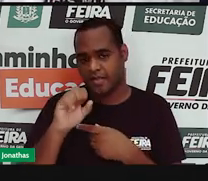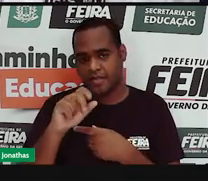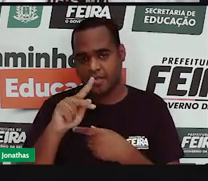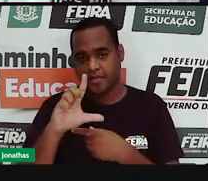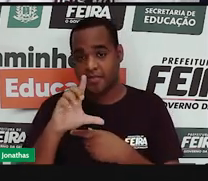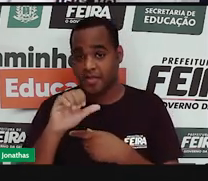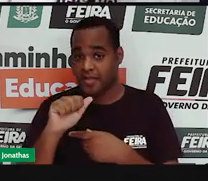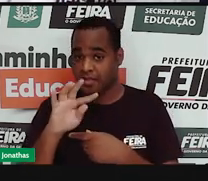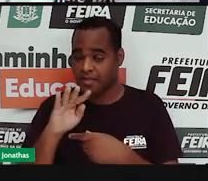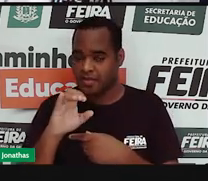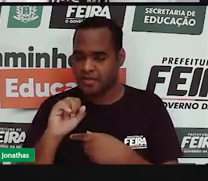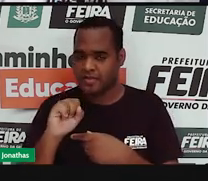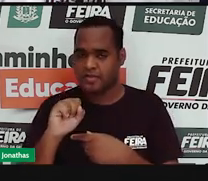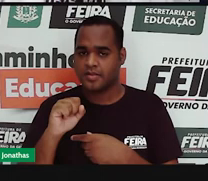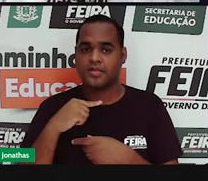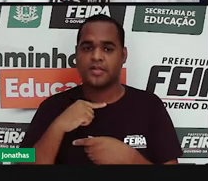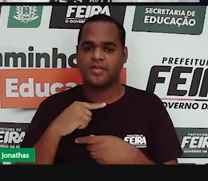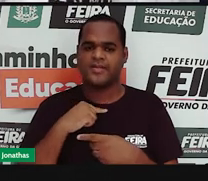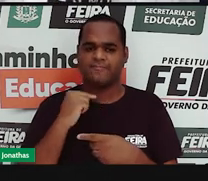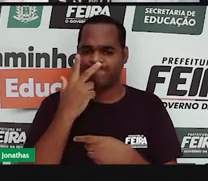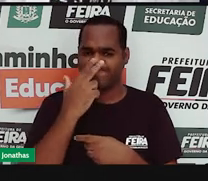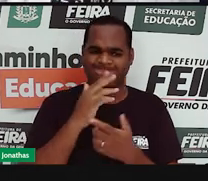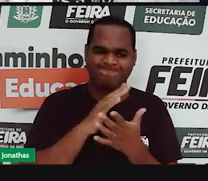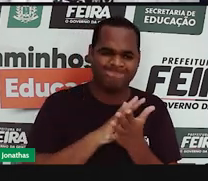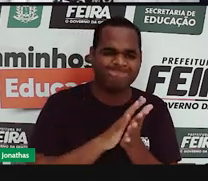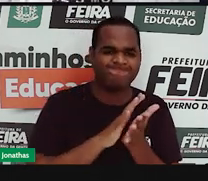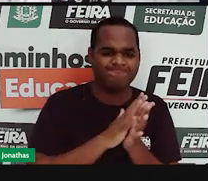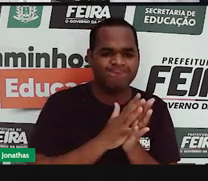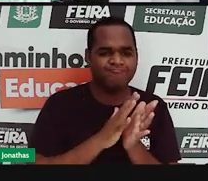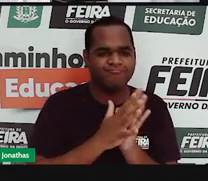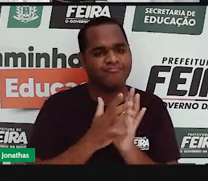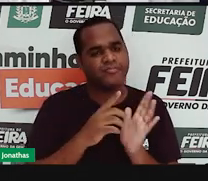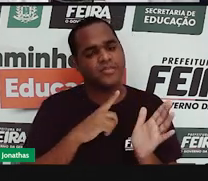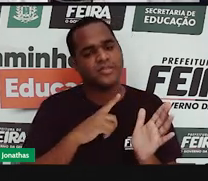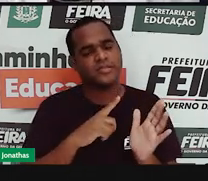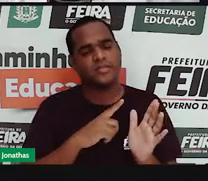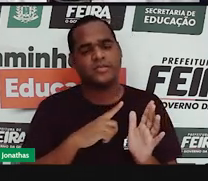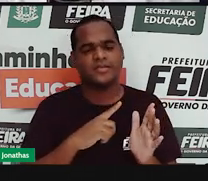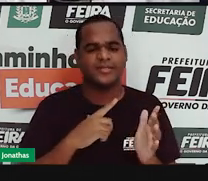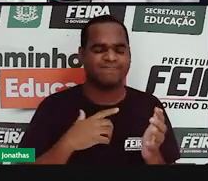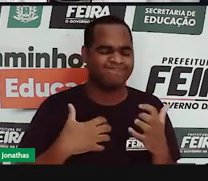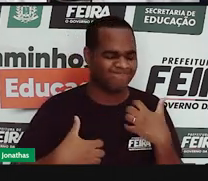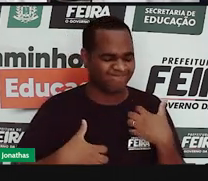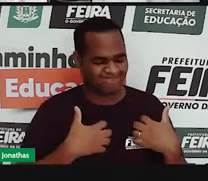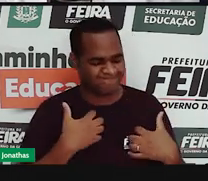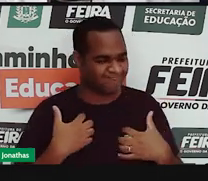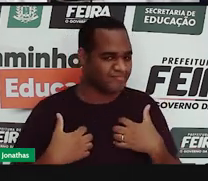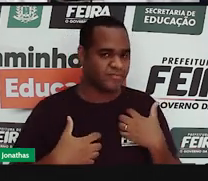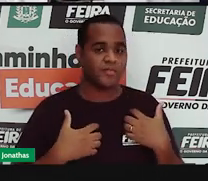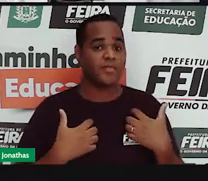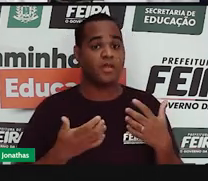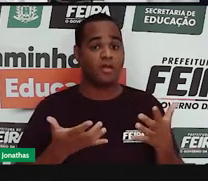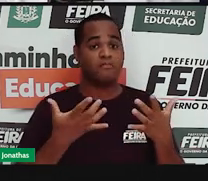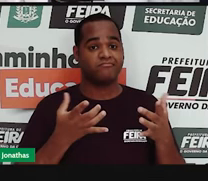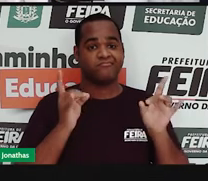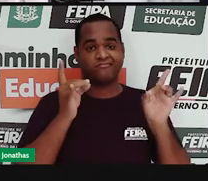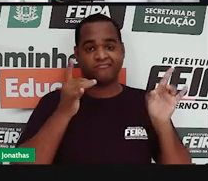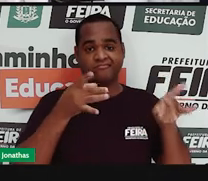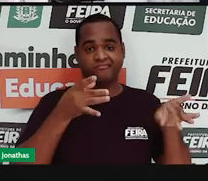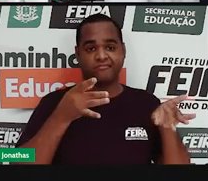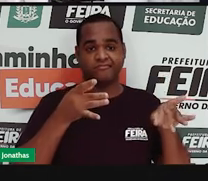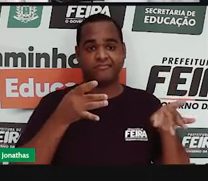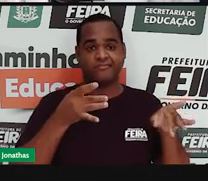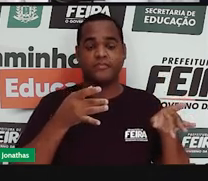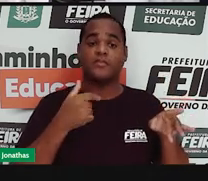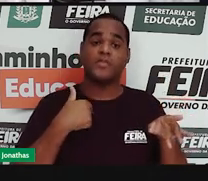no final do seu governo, ele sofre muito desgaste, o que o leva a abdicar. E após a abdicação